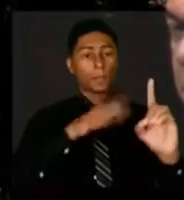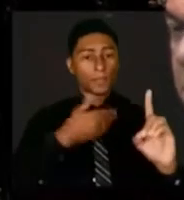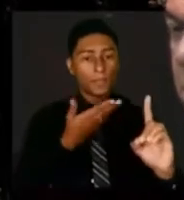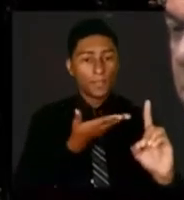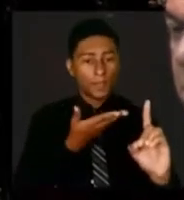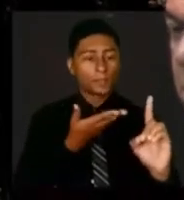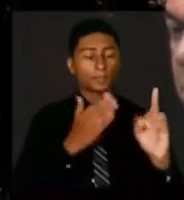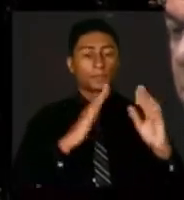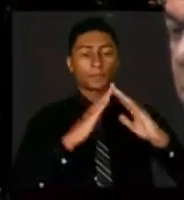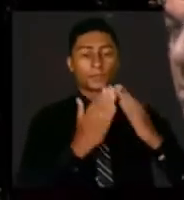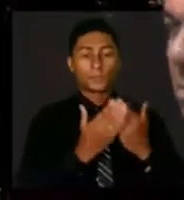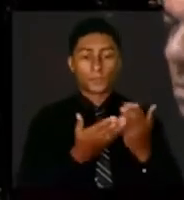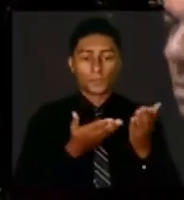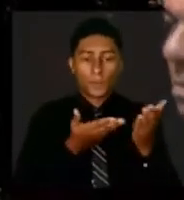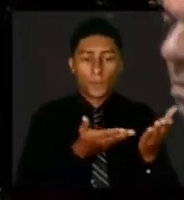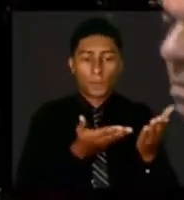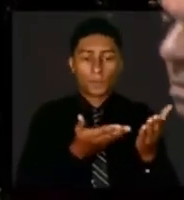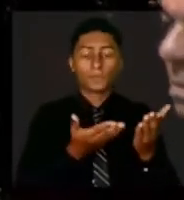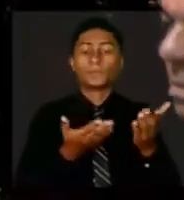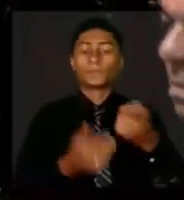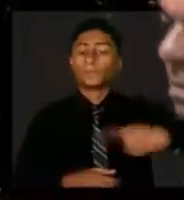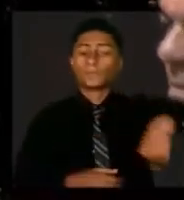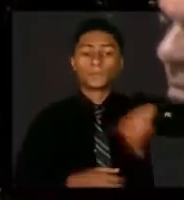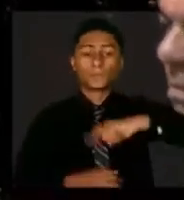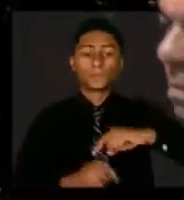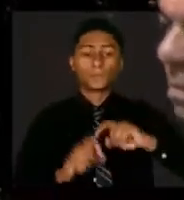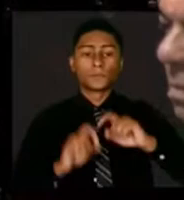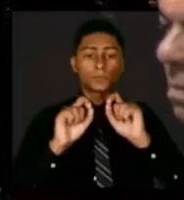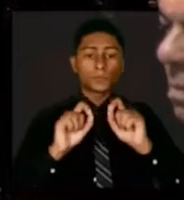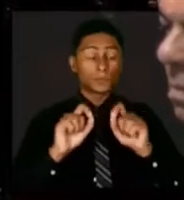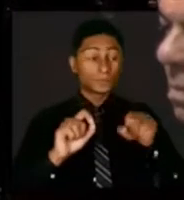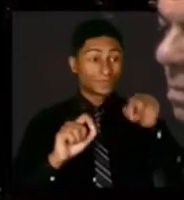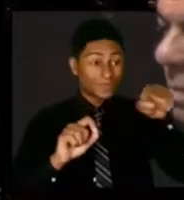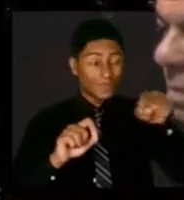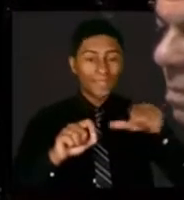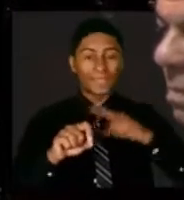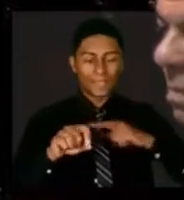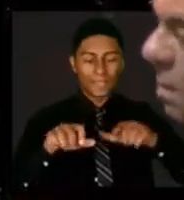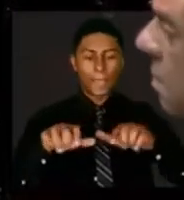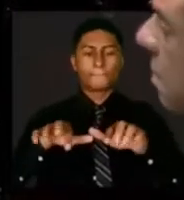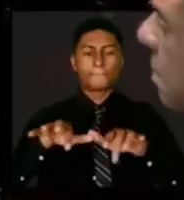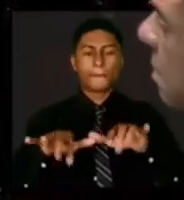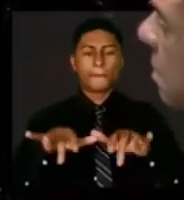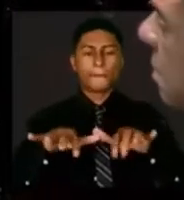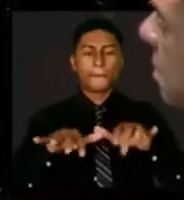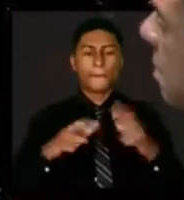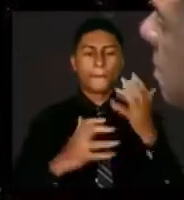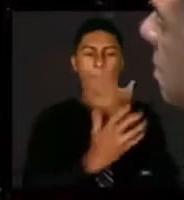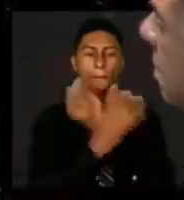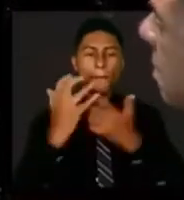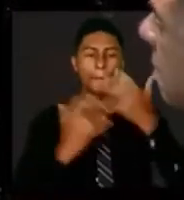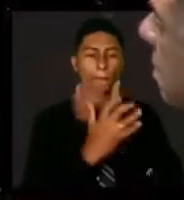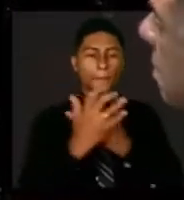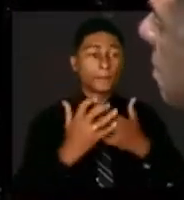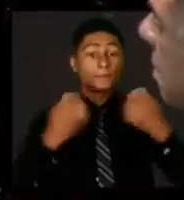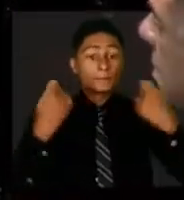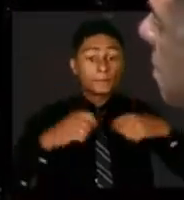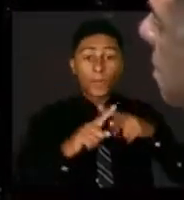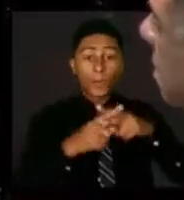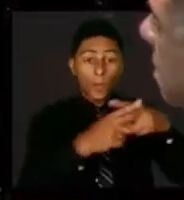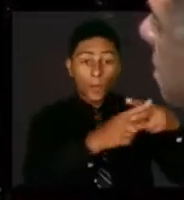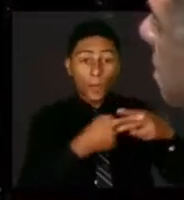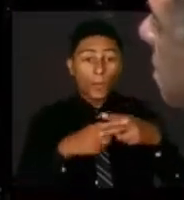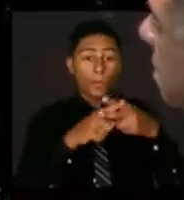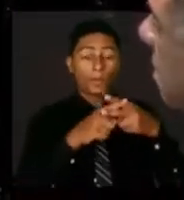pudéssemos restaurar o piano que lá se encontra. É um piano que possa ter sido tocado, inclusive, por Chiquinha Gonzaga.